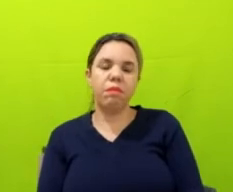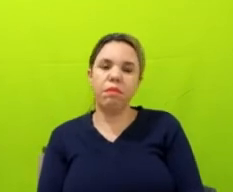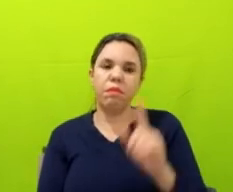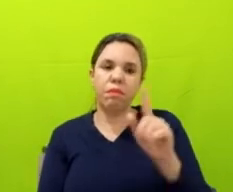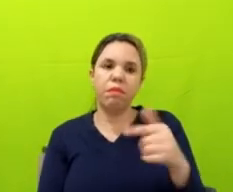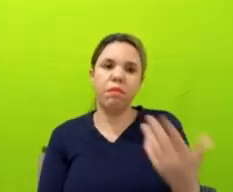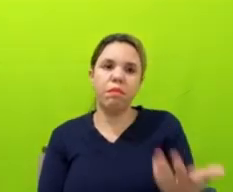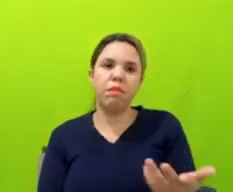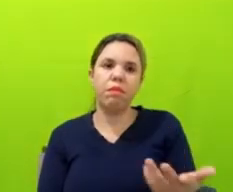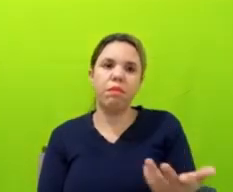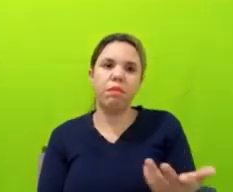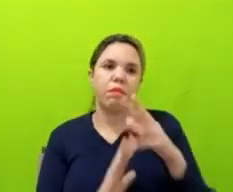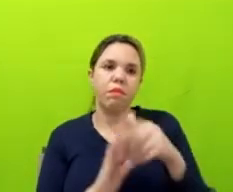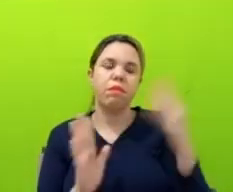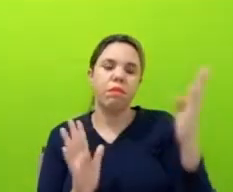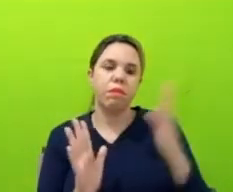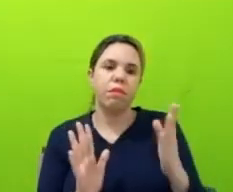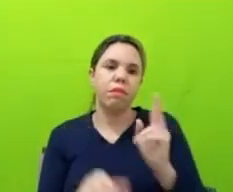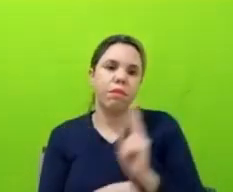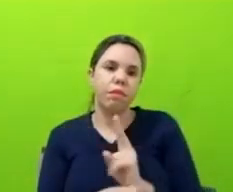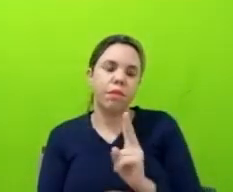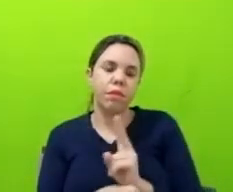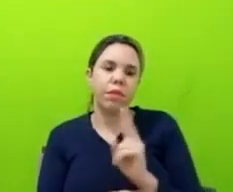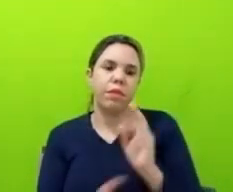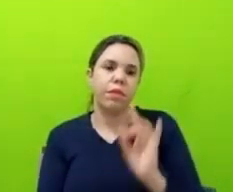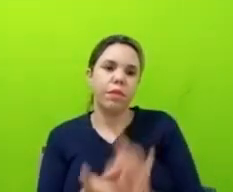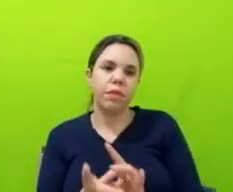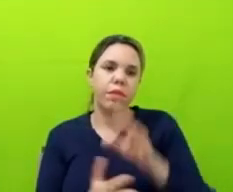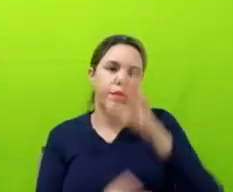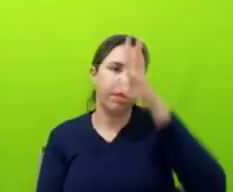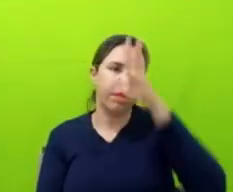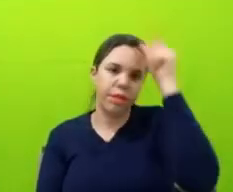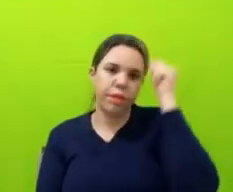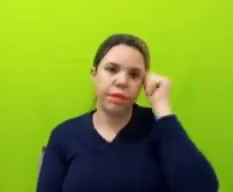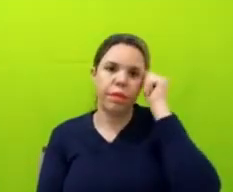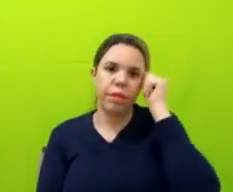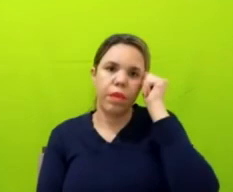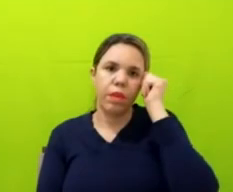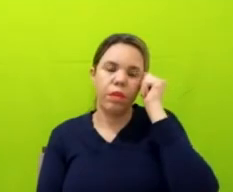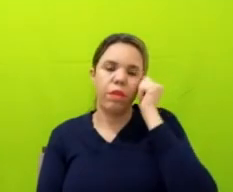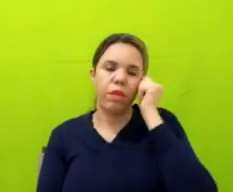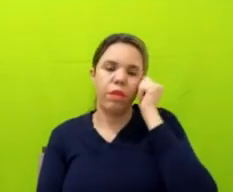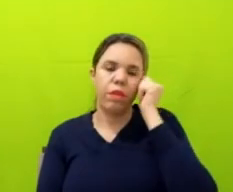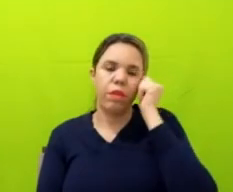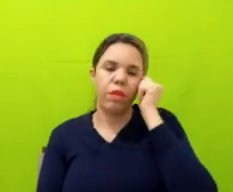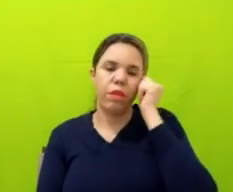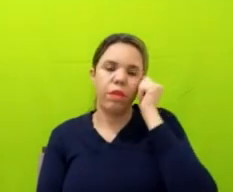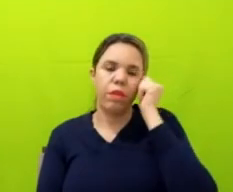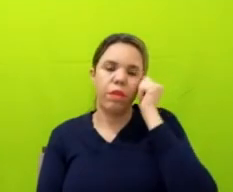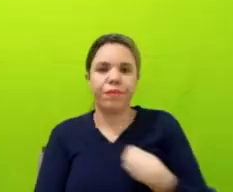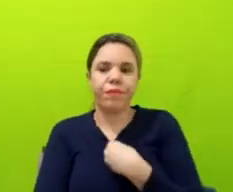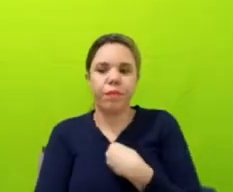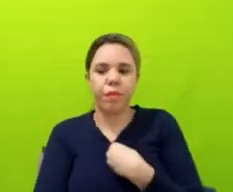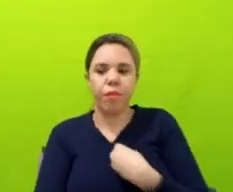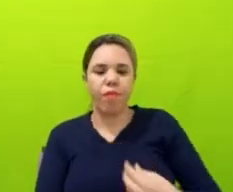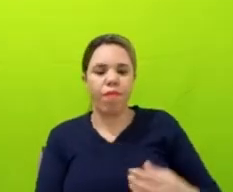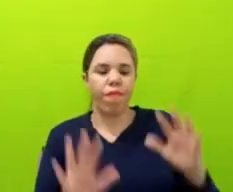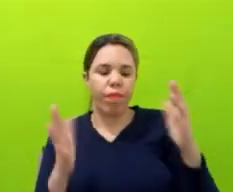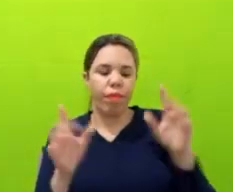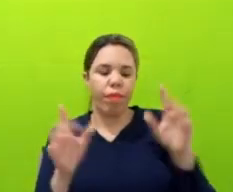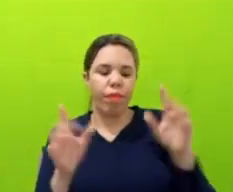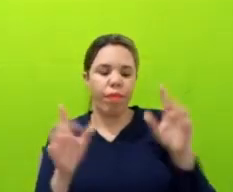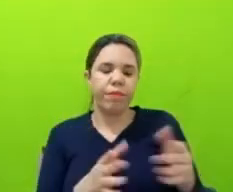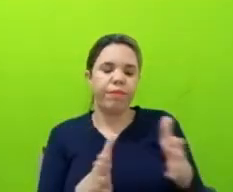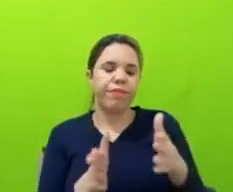Amazônia existente, de fato, com uma floresta viva, porque o caminho que está levando, a gente vai ver essas